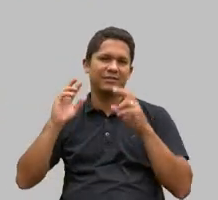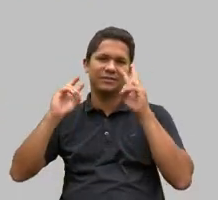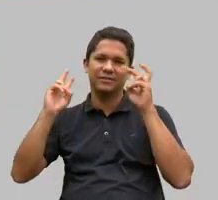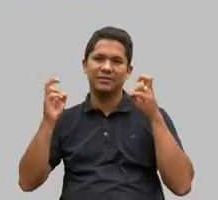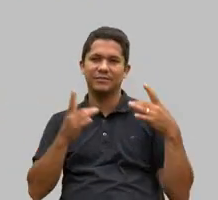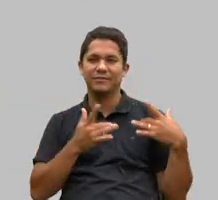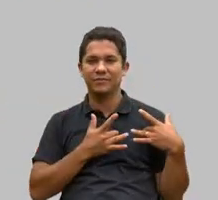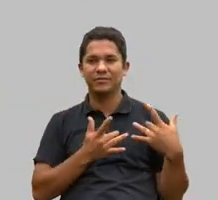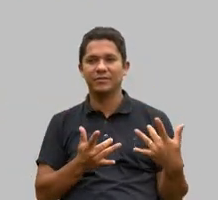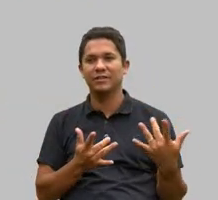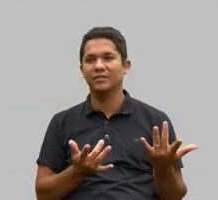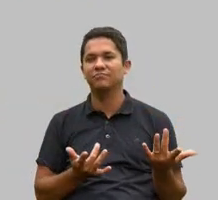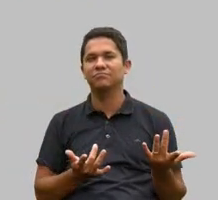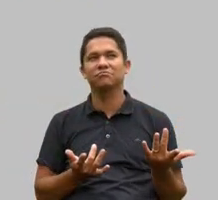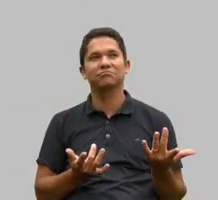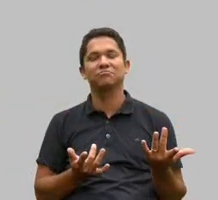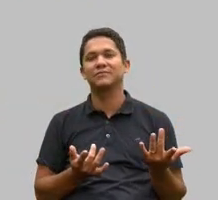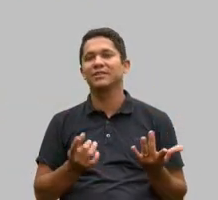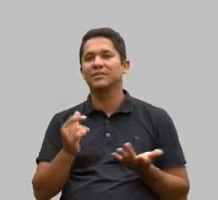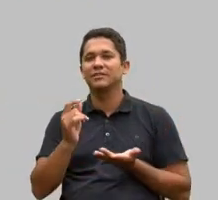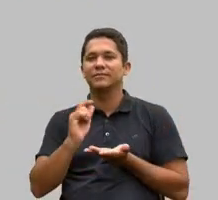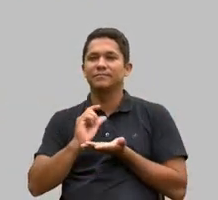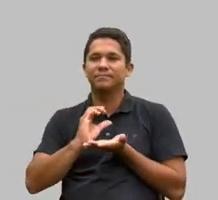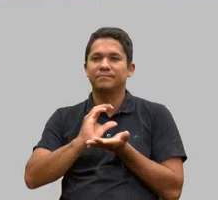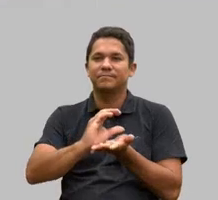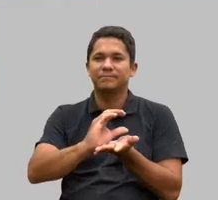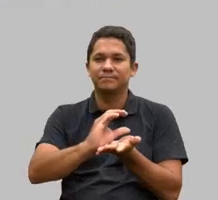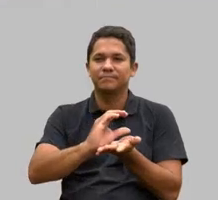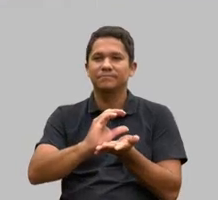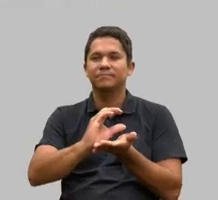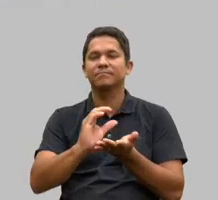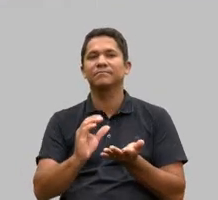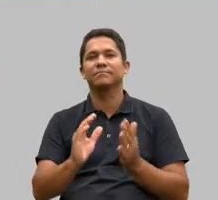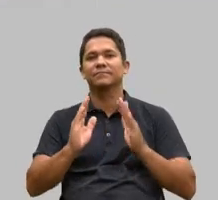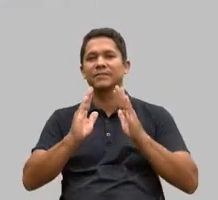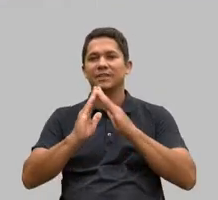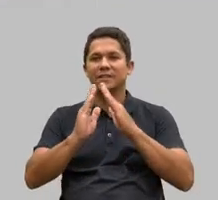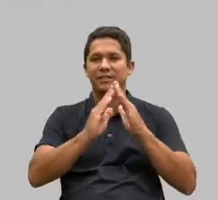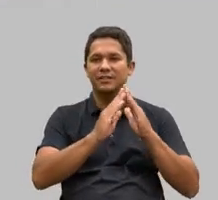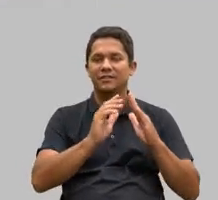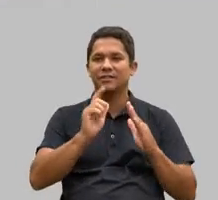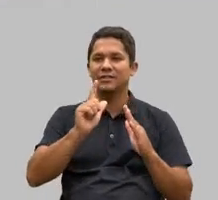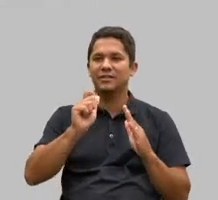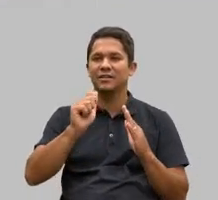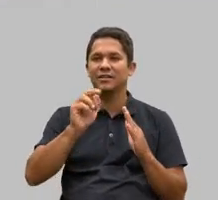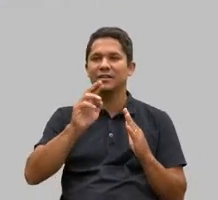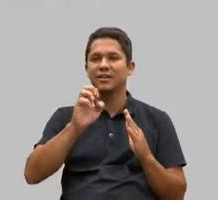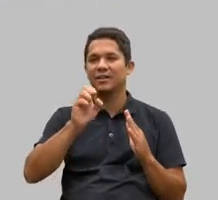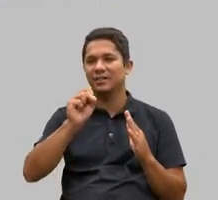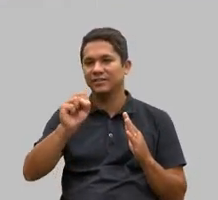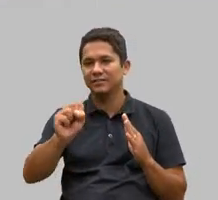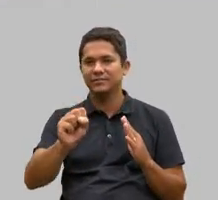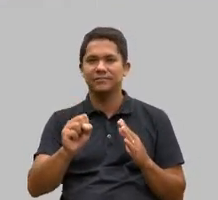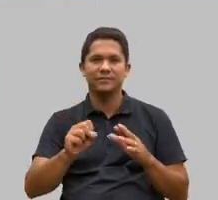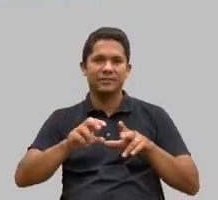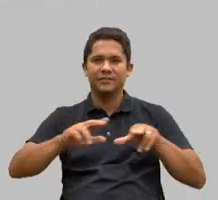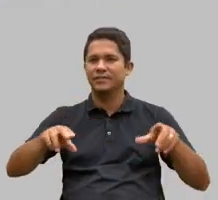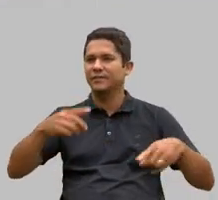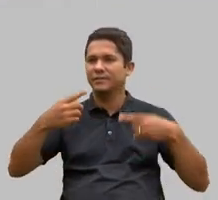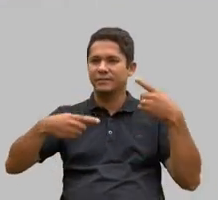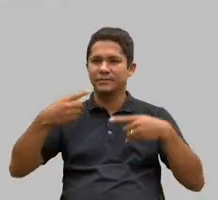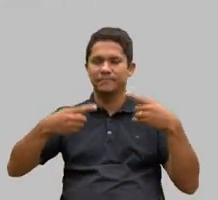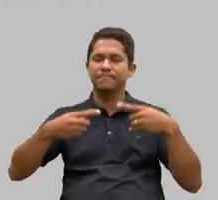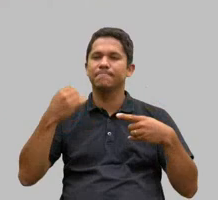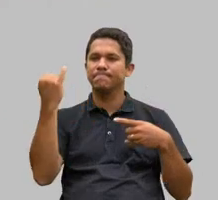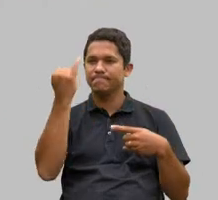financiamento, casas-lares. Então, fico muito feliz que nós estejamos aí nos debates em relação às políticas públicas.